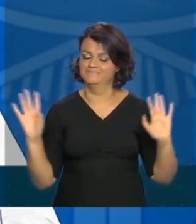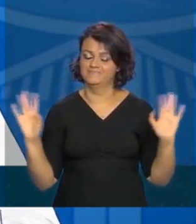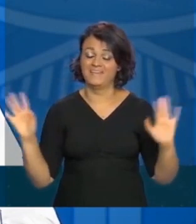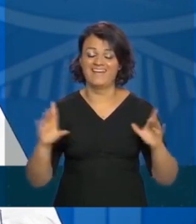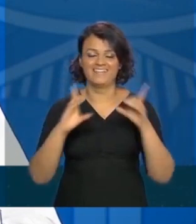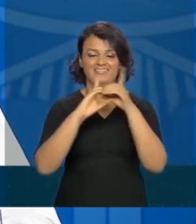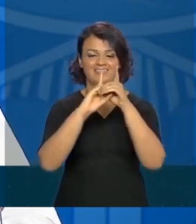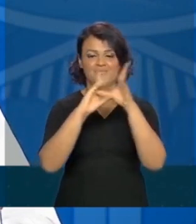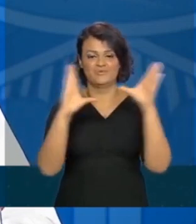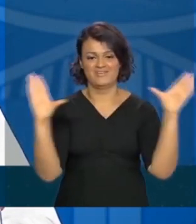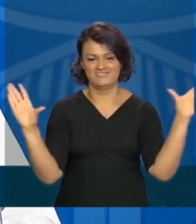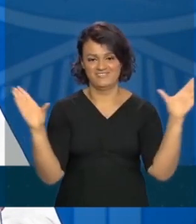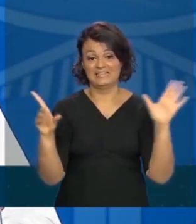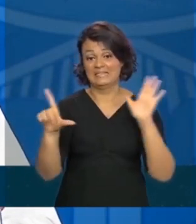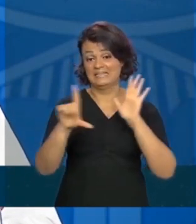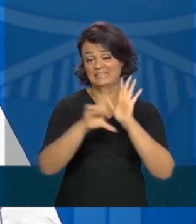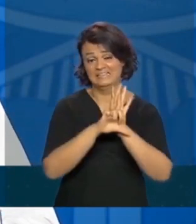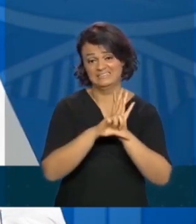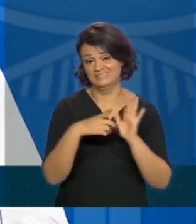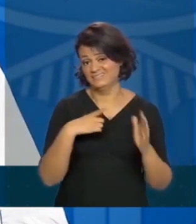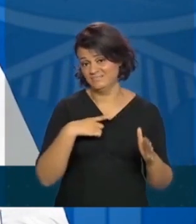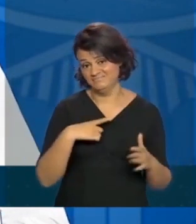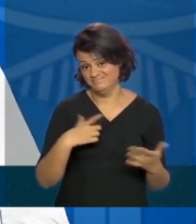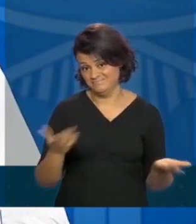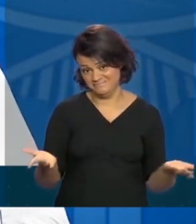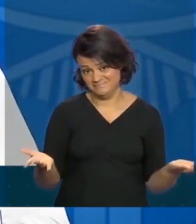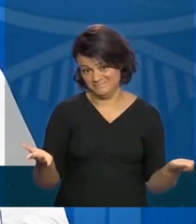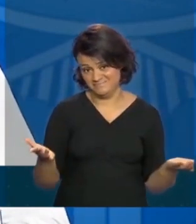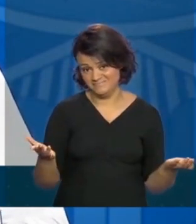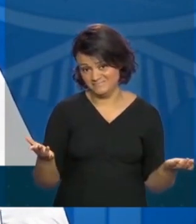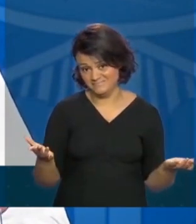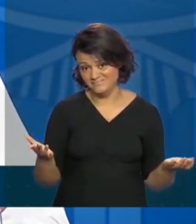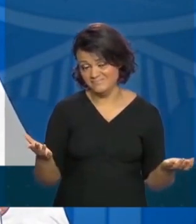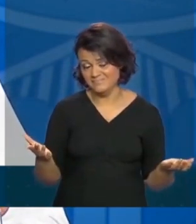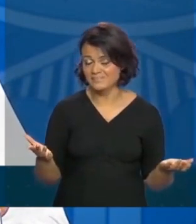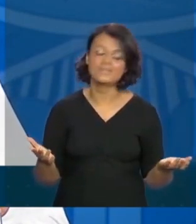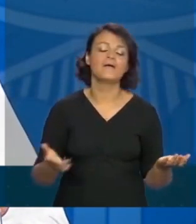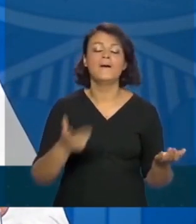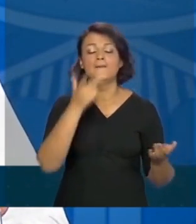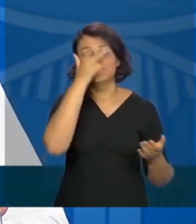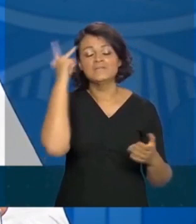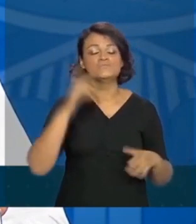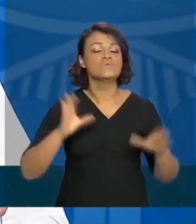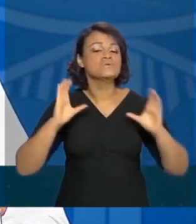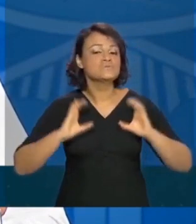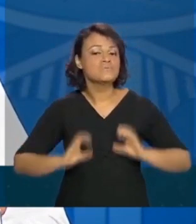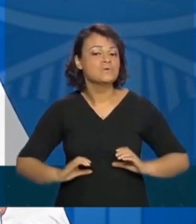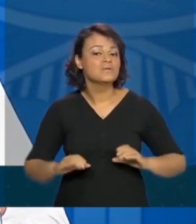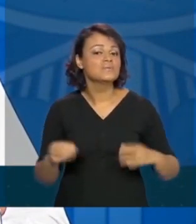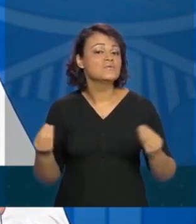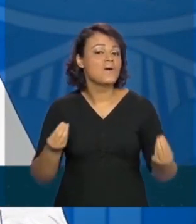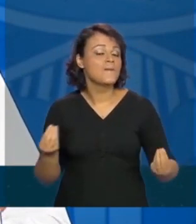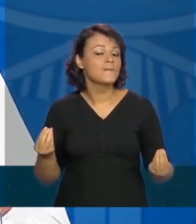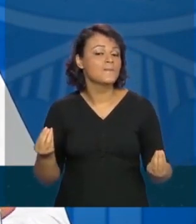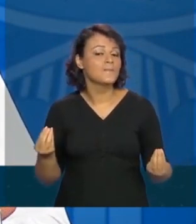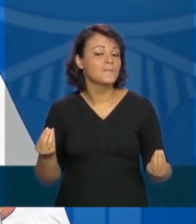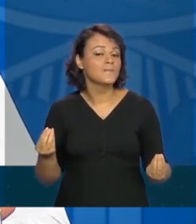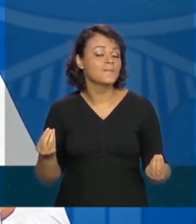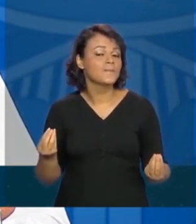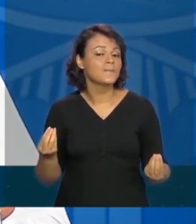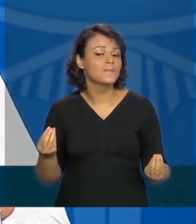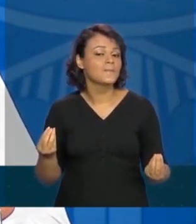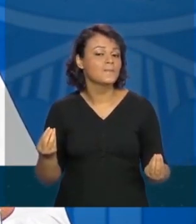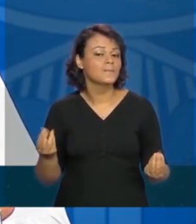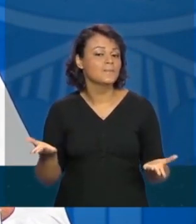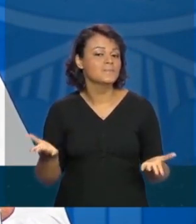democrática, tem leis sobre isso. Como que as pessoas vão se comportar? As pessoas